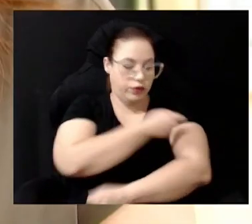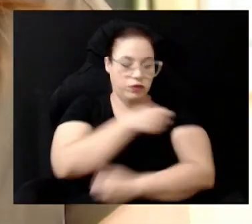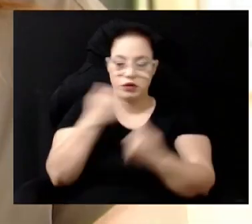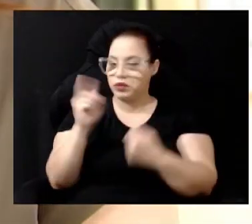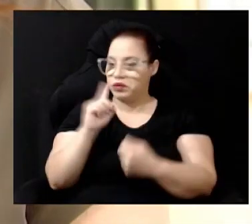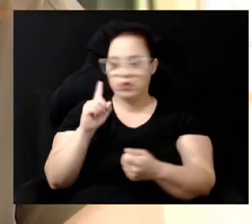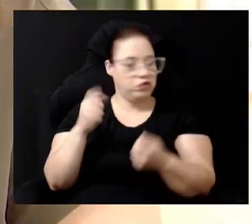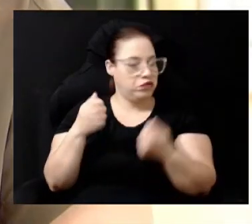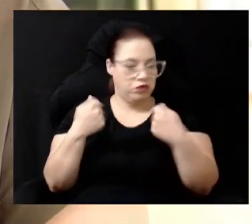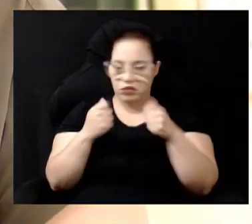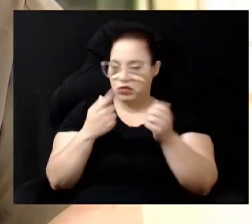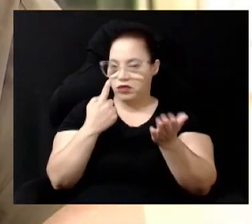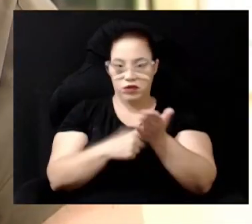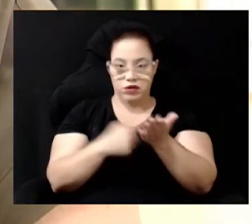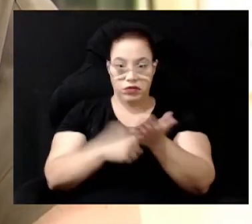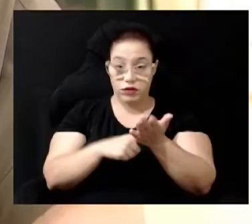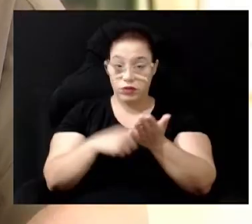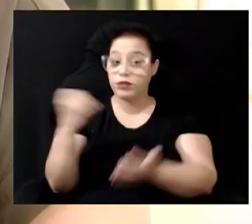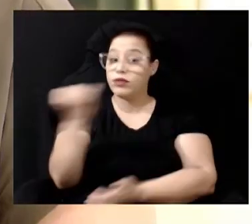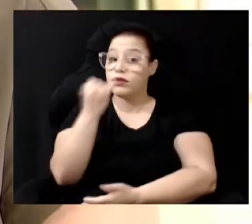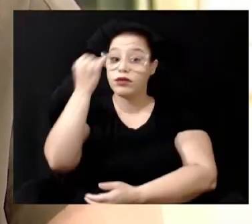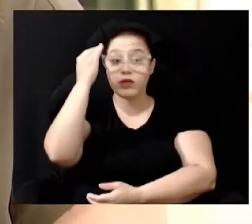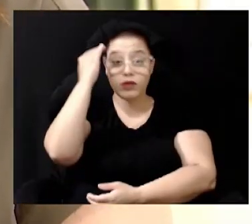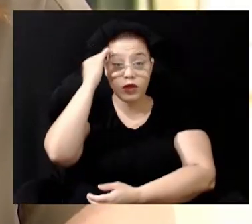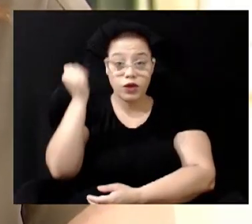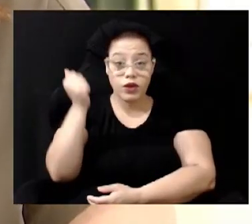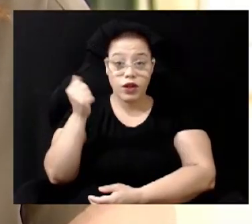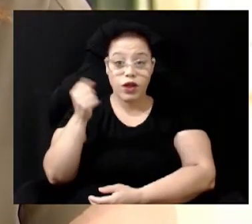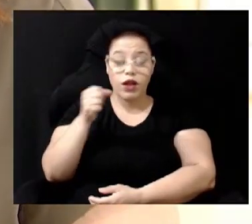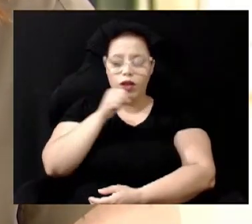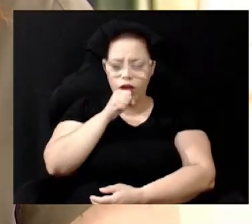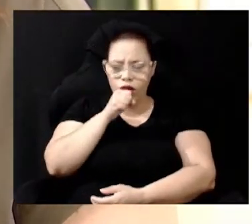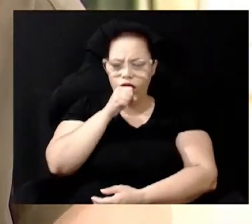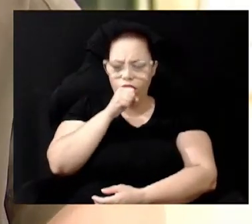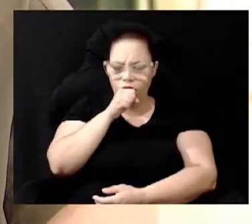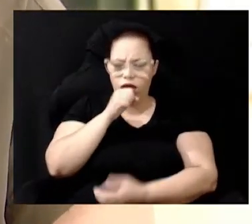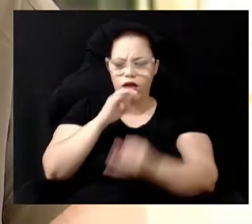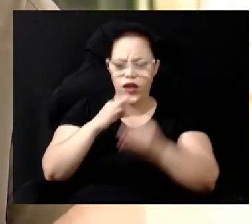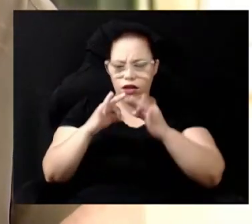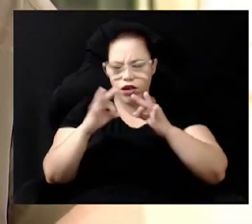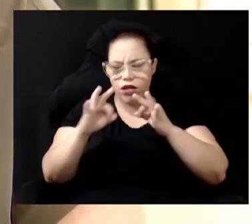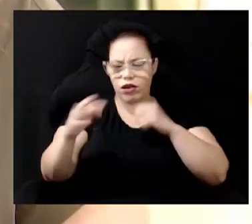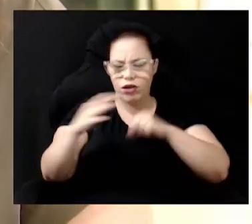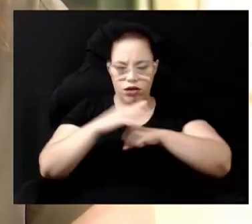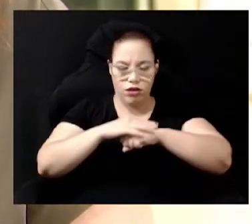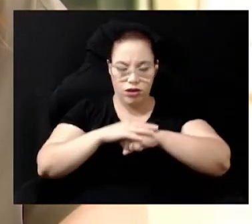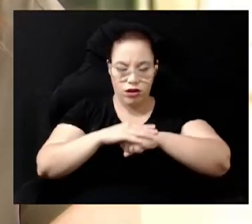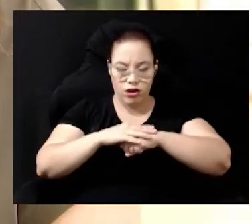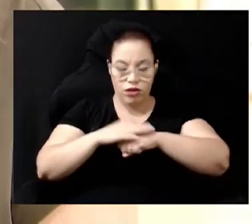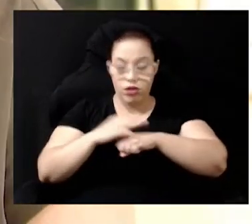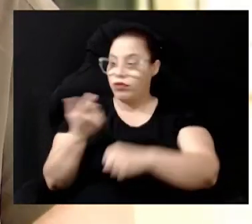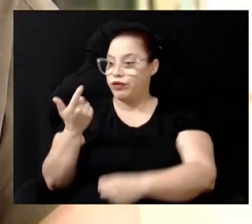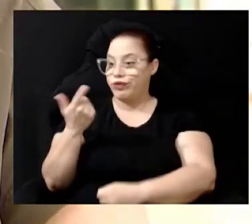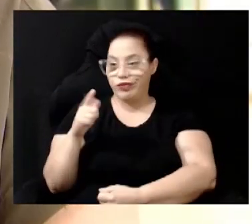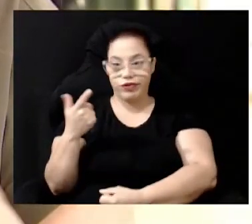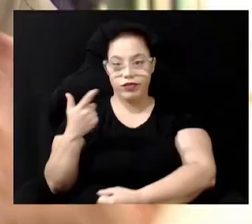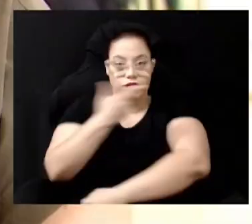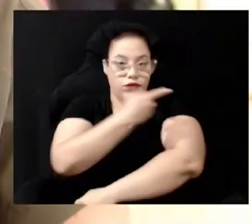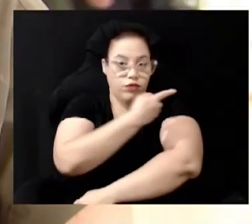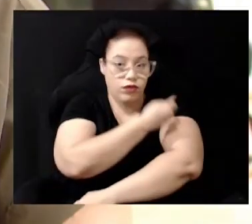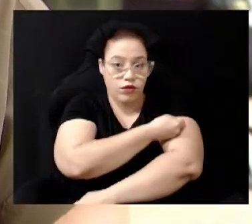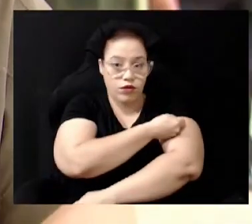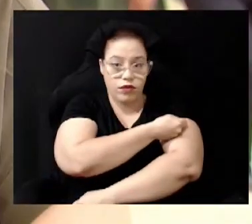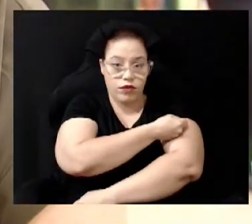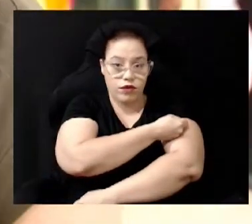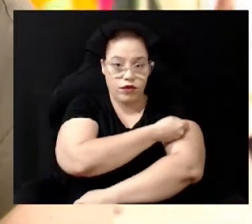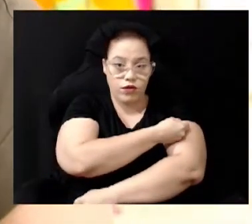E é importante saber que a tosse comprida ela é uma doença que no passado quando não existia vacinação foi causa de